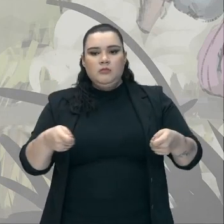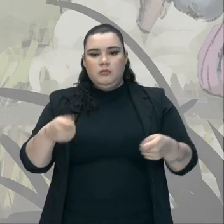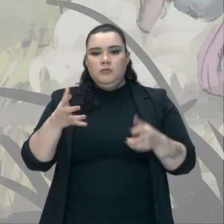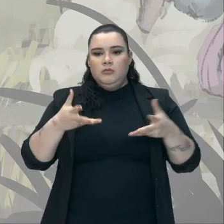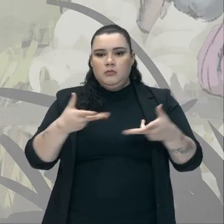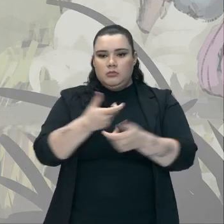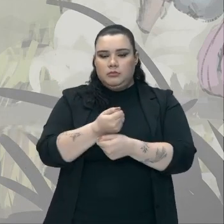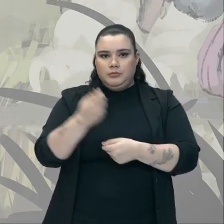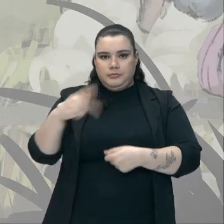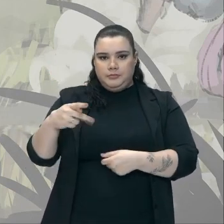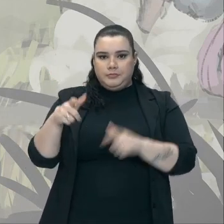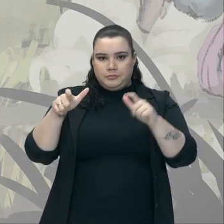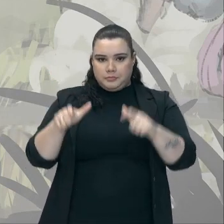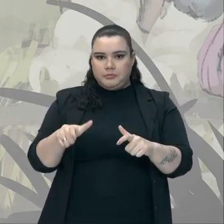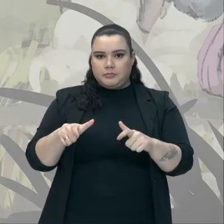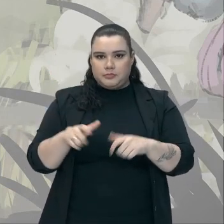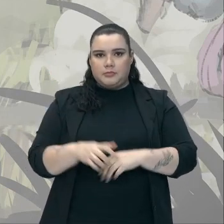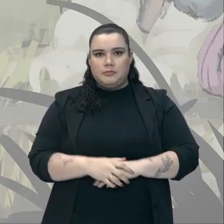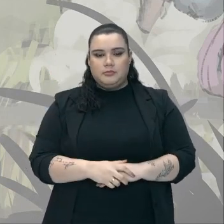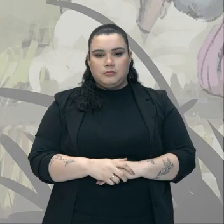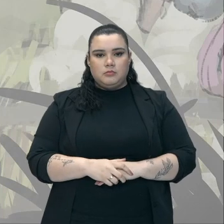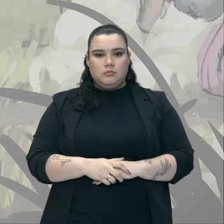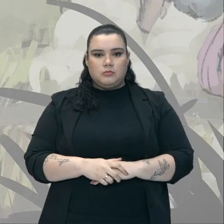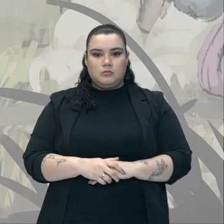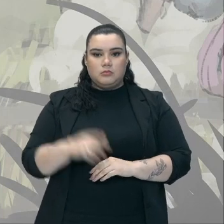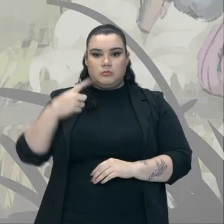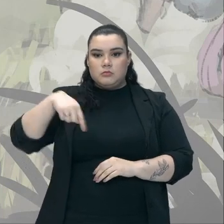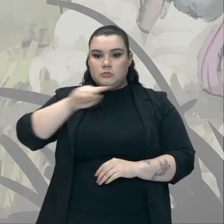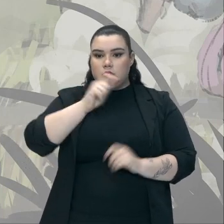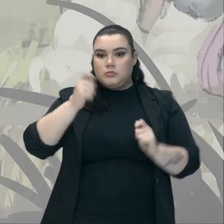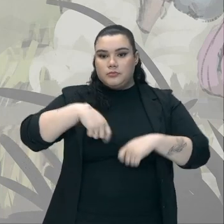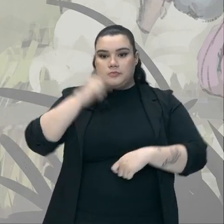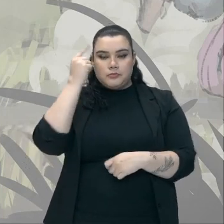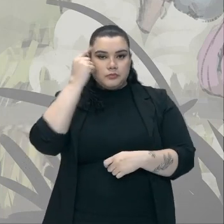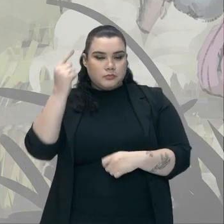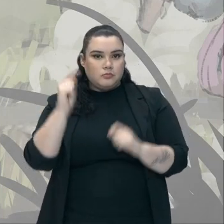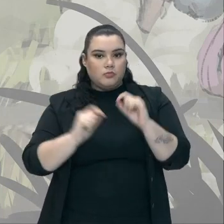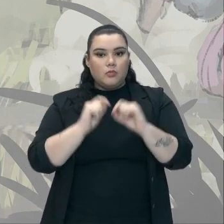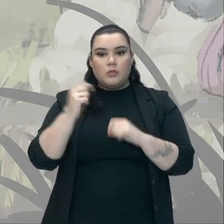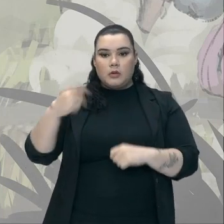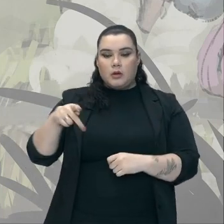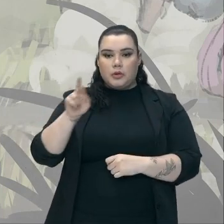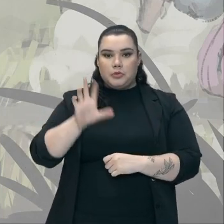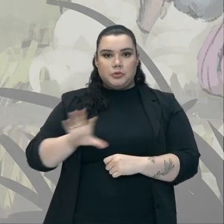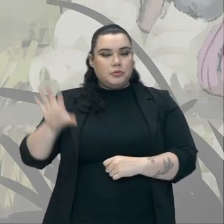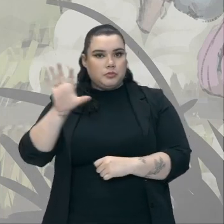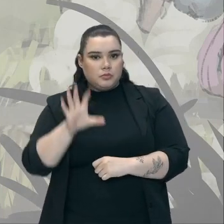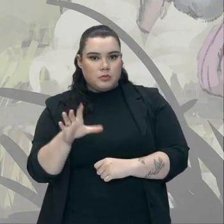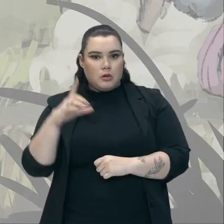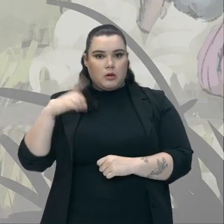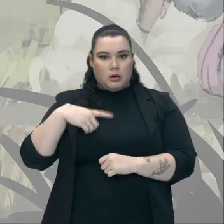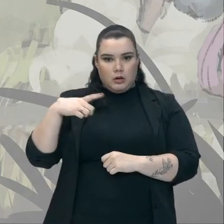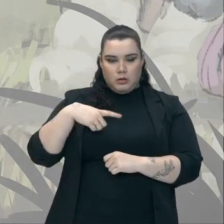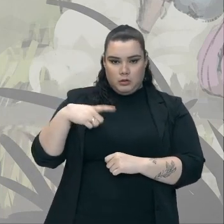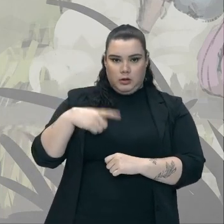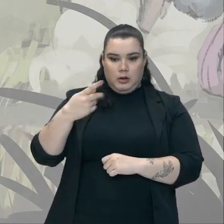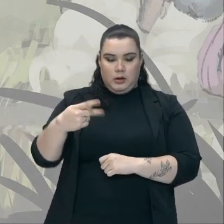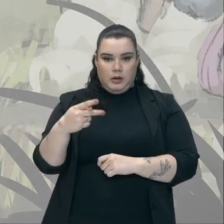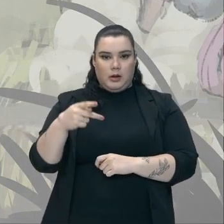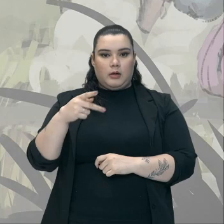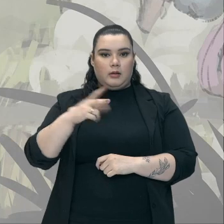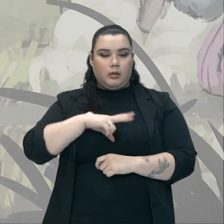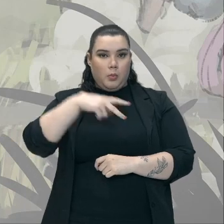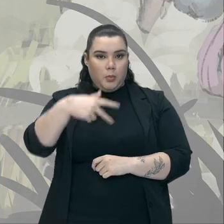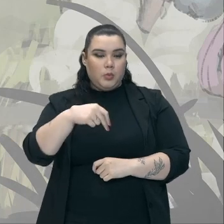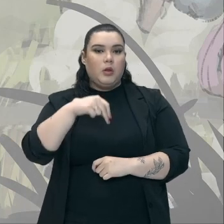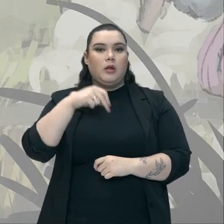aconteceu Vocês devem imaginar Né gente Se tem muito ouro Na região Onde É a colônia Portuguesa Na América